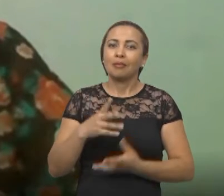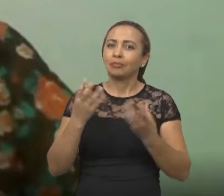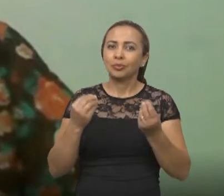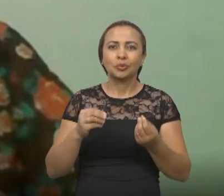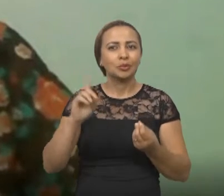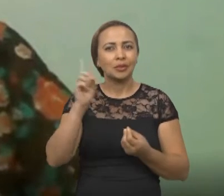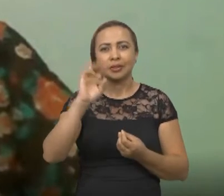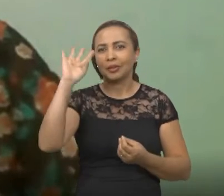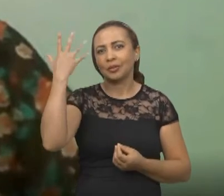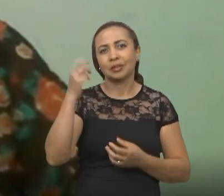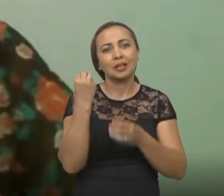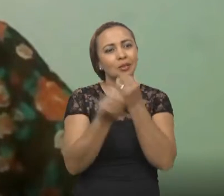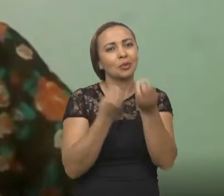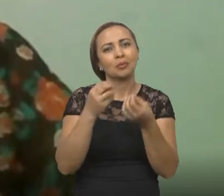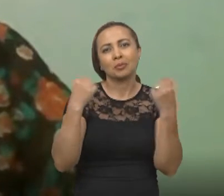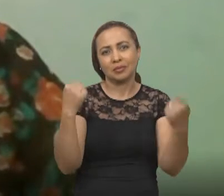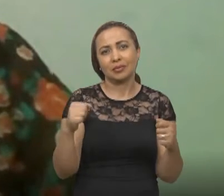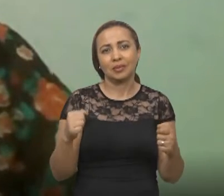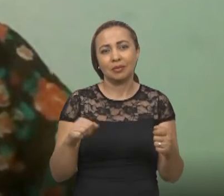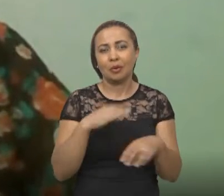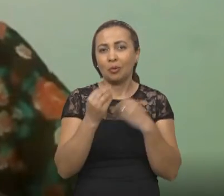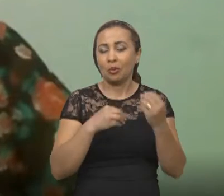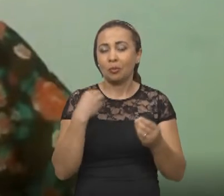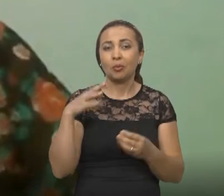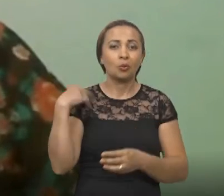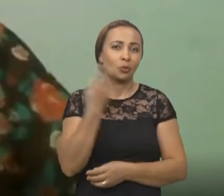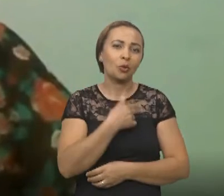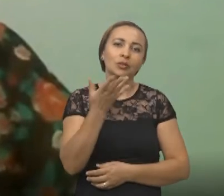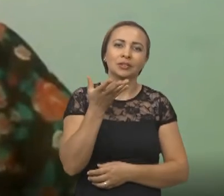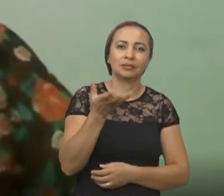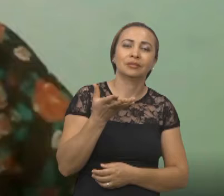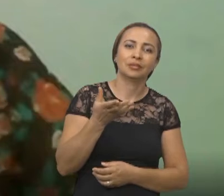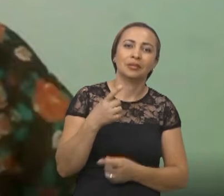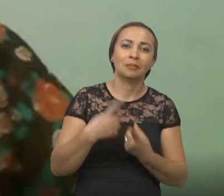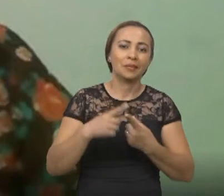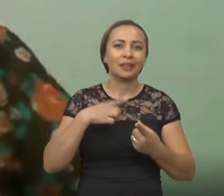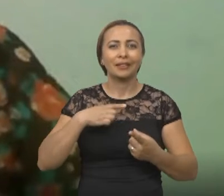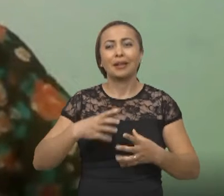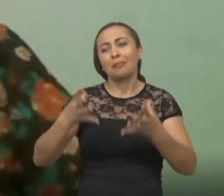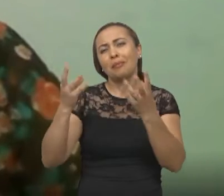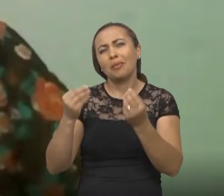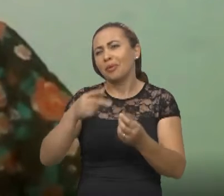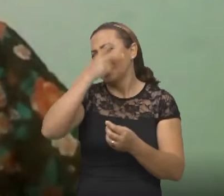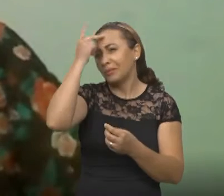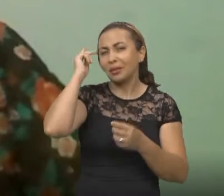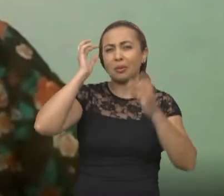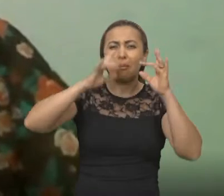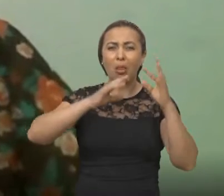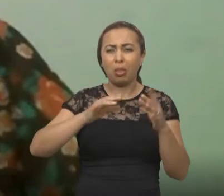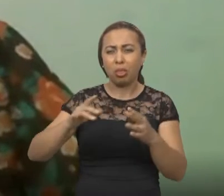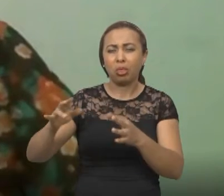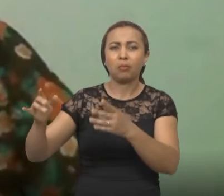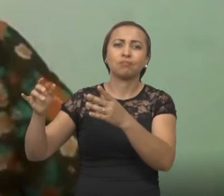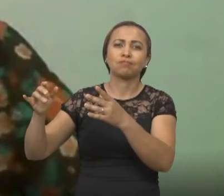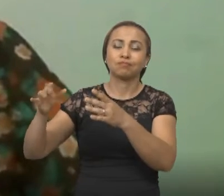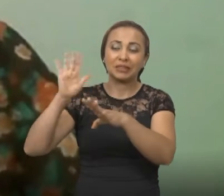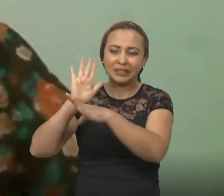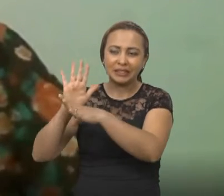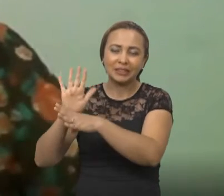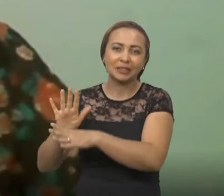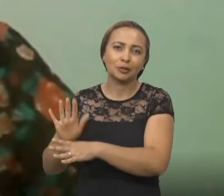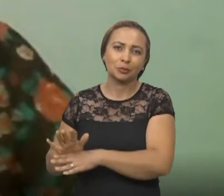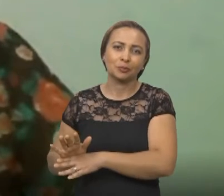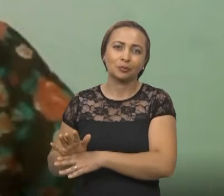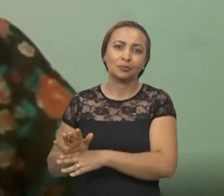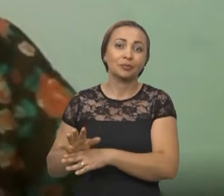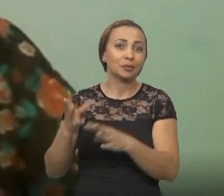às vezes, não acontece da forma como todos nós desejaríamos, porque tem uma sobrecarga de atendimento